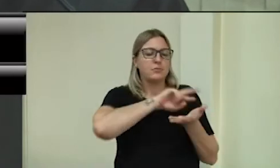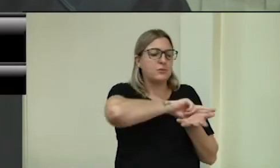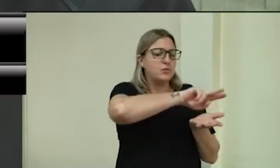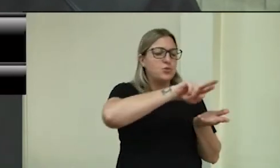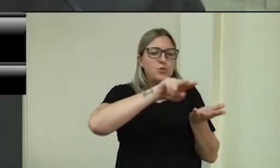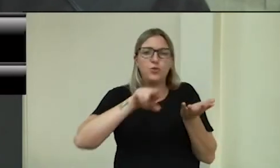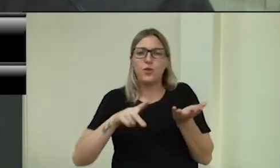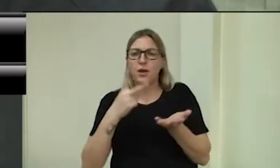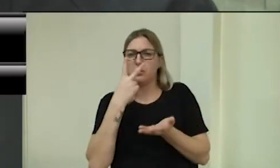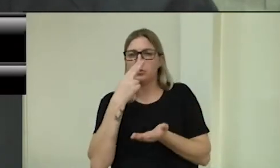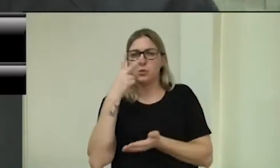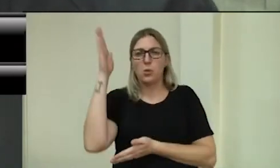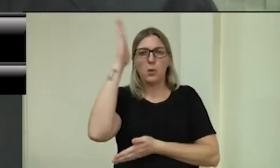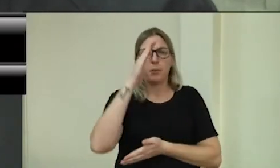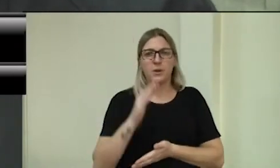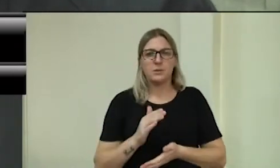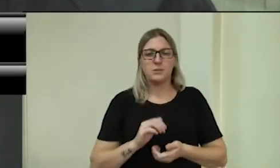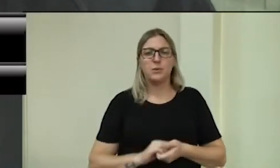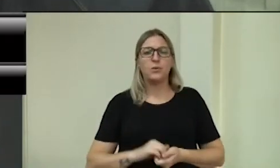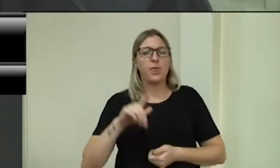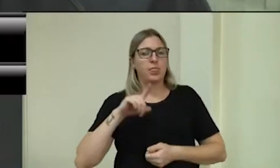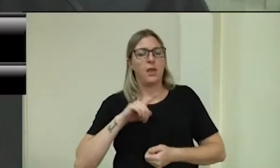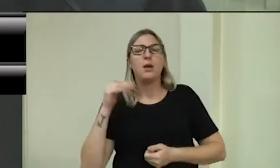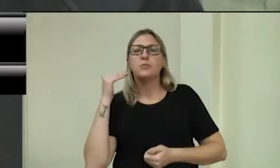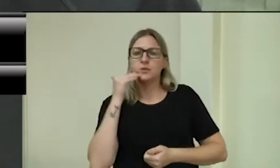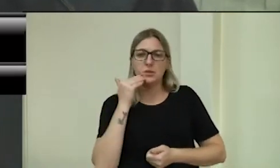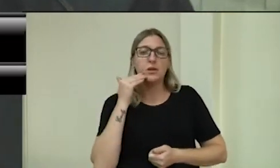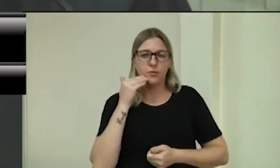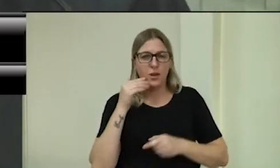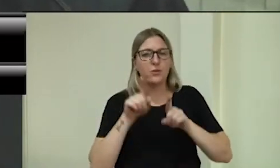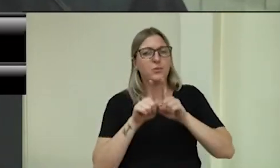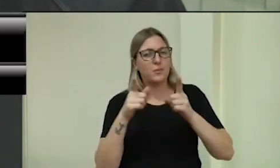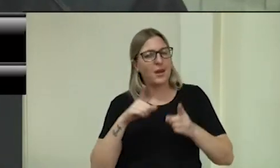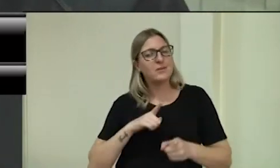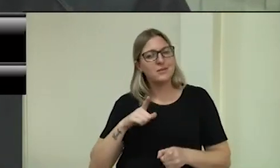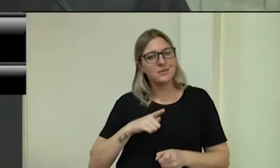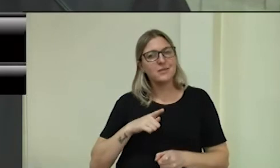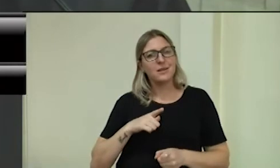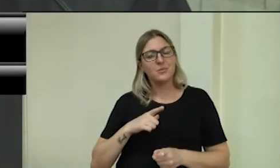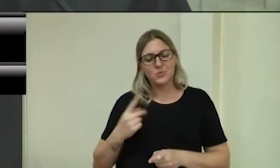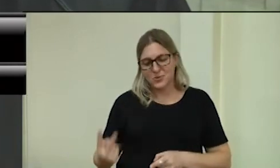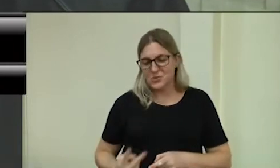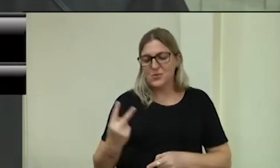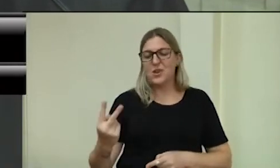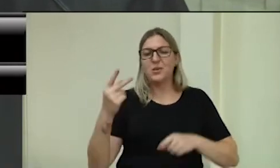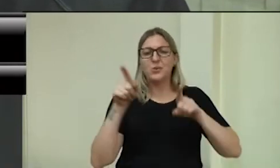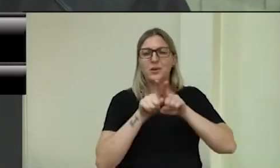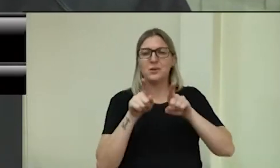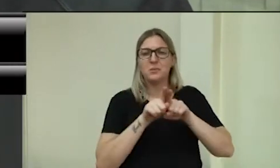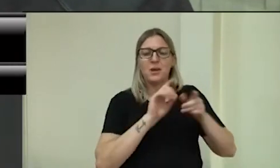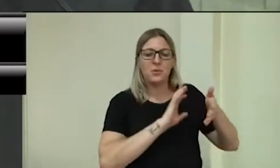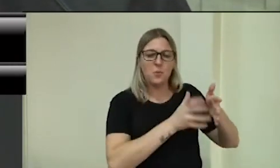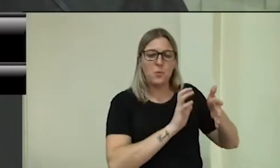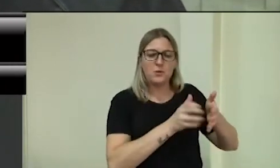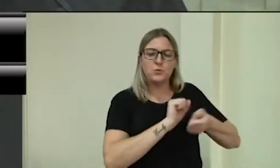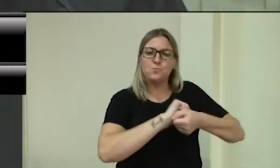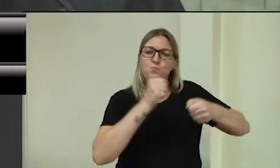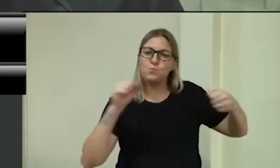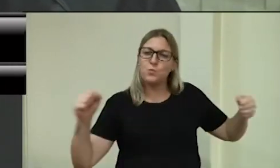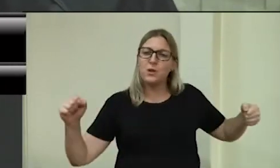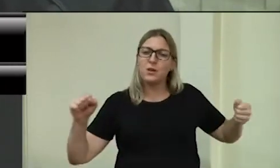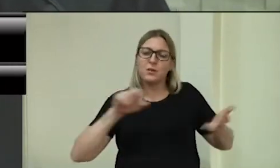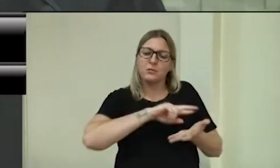Nosso maior defeito também é a nossa maior virtude, presidente Ana, um partido amplo, grande e heterogêneo.